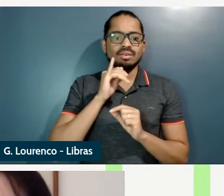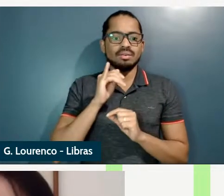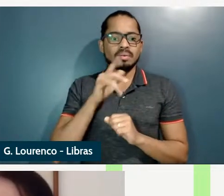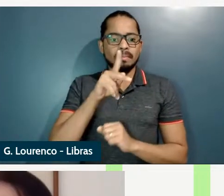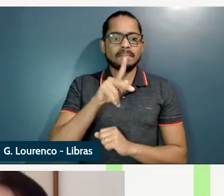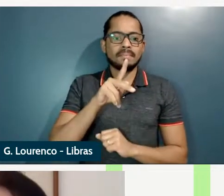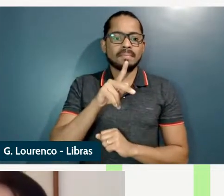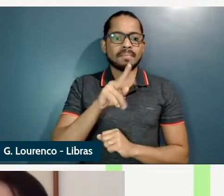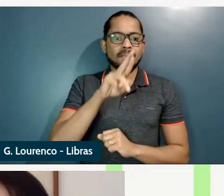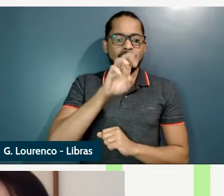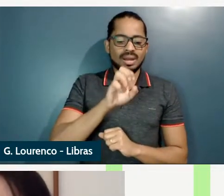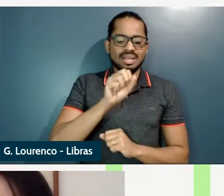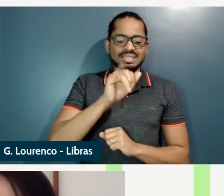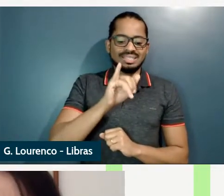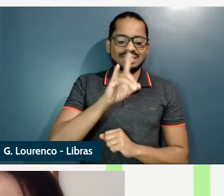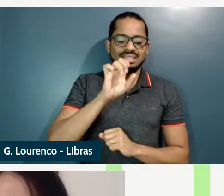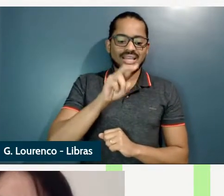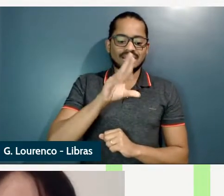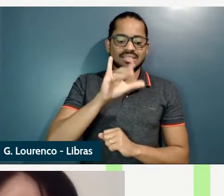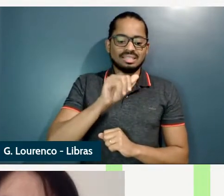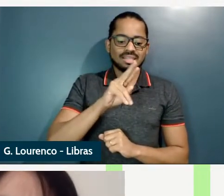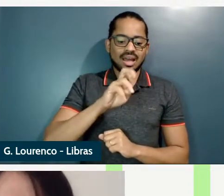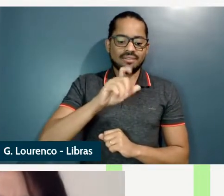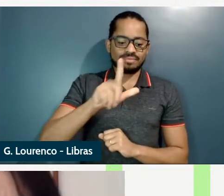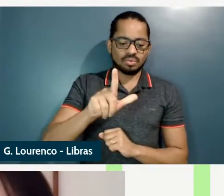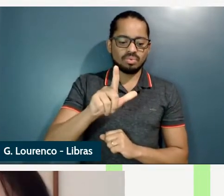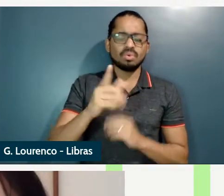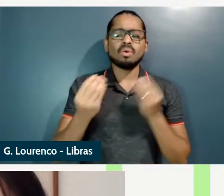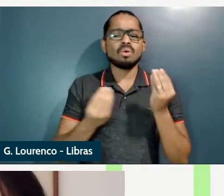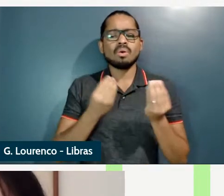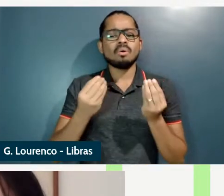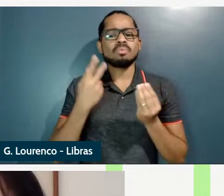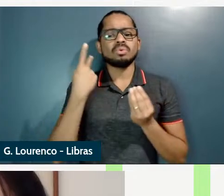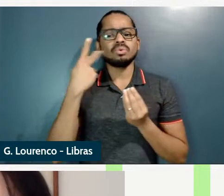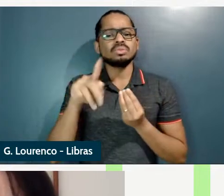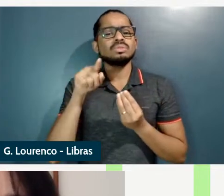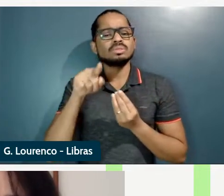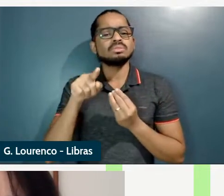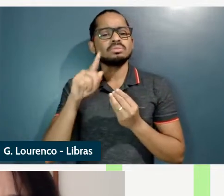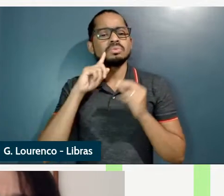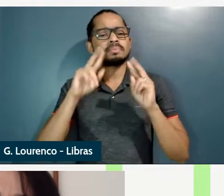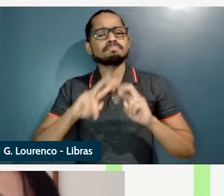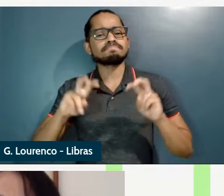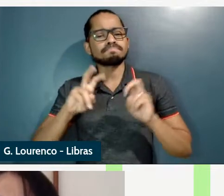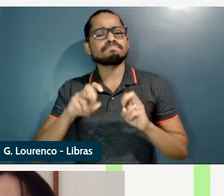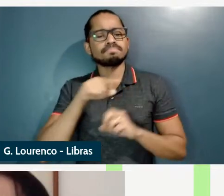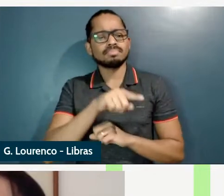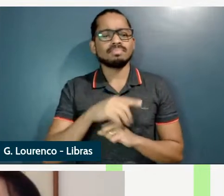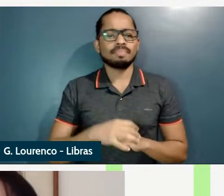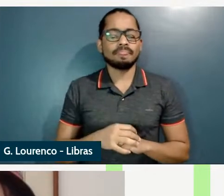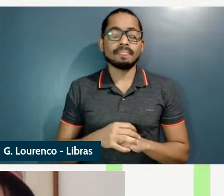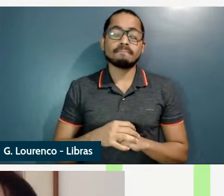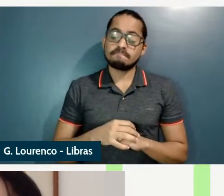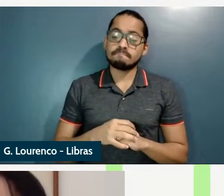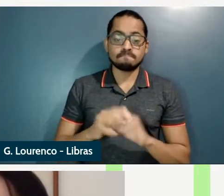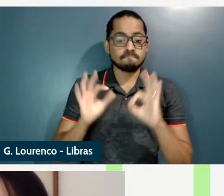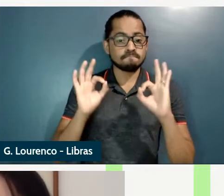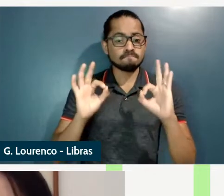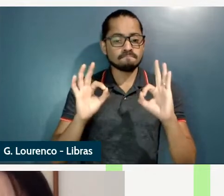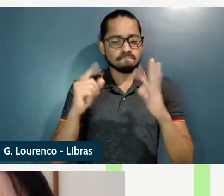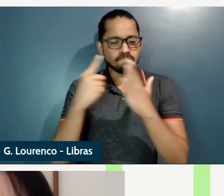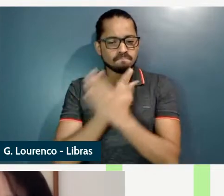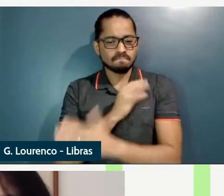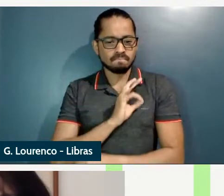e presidenciável e como eles se encaixariam nessas estruturas é muito bom obrigada esses